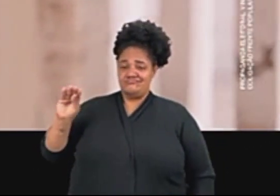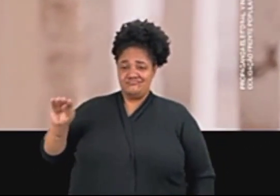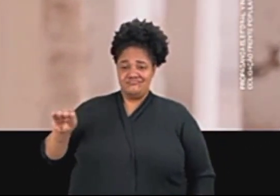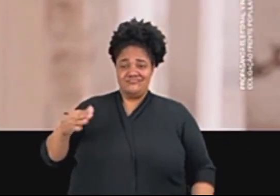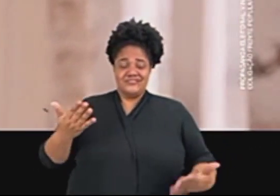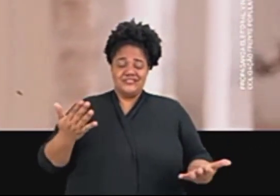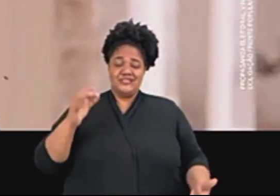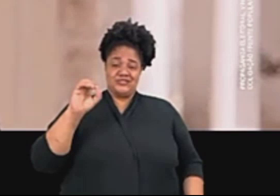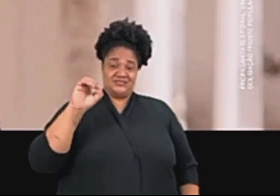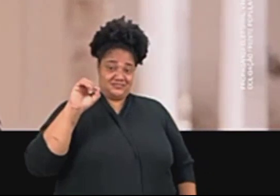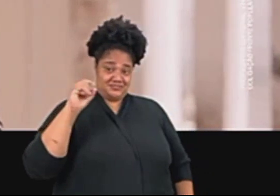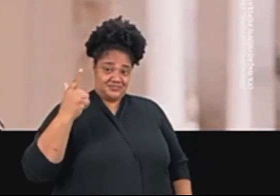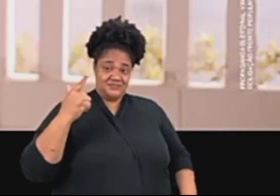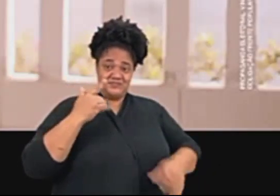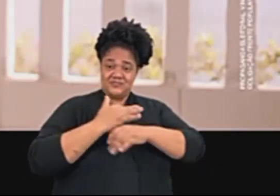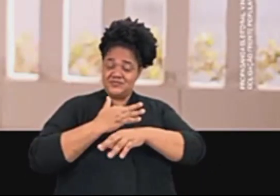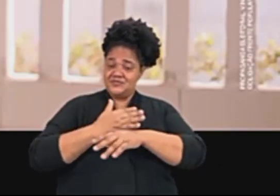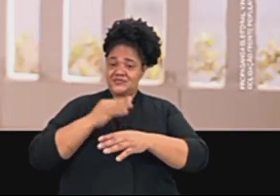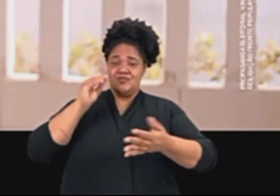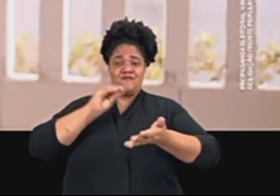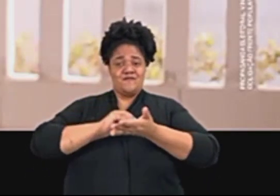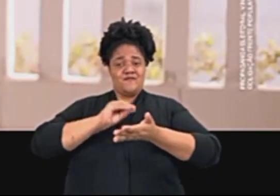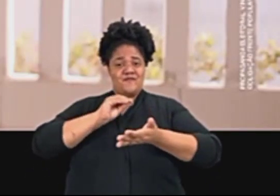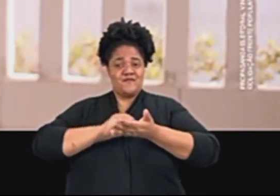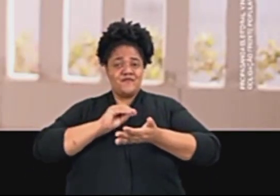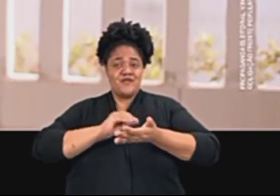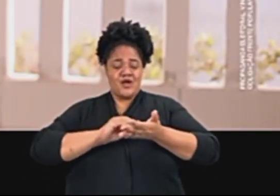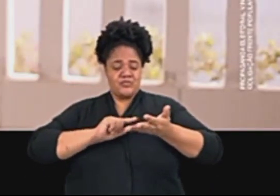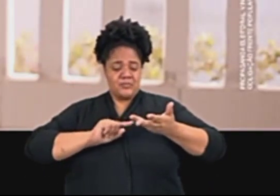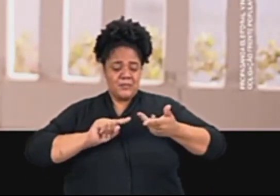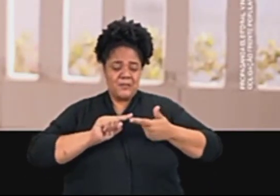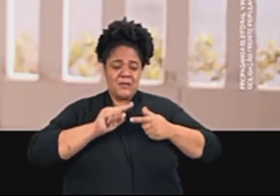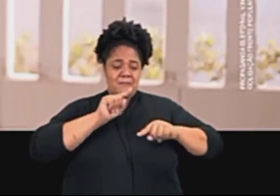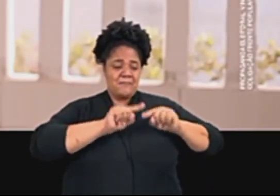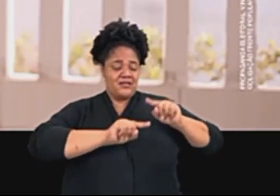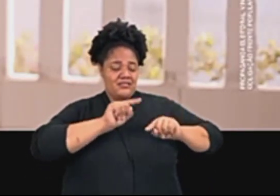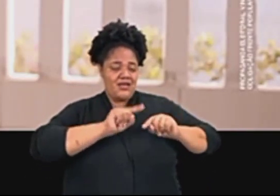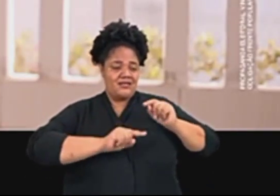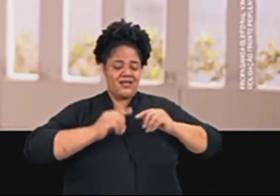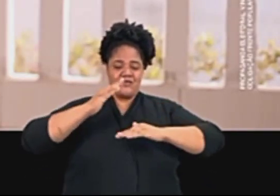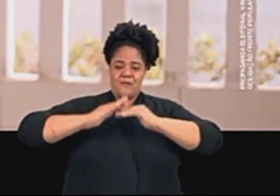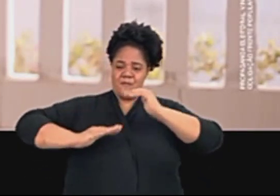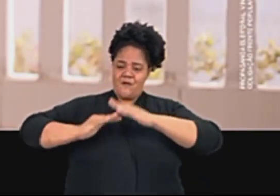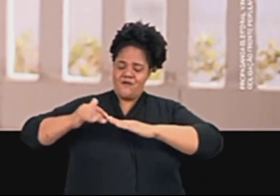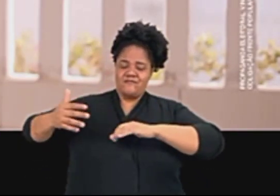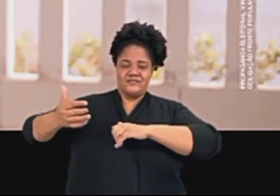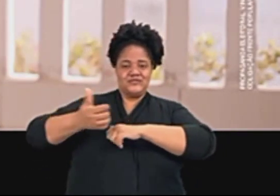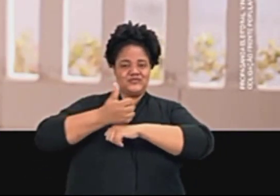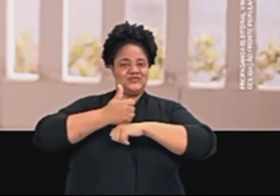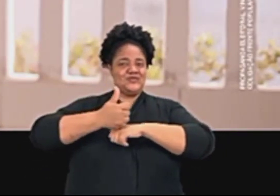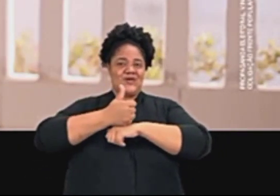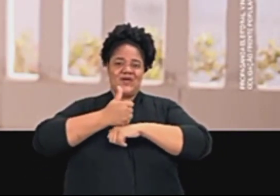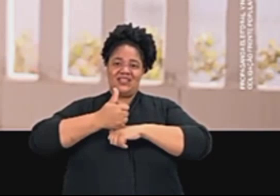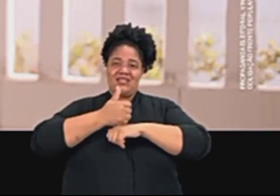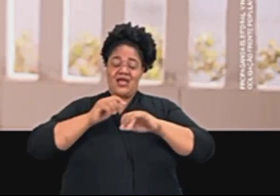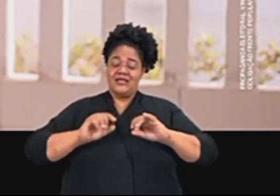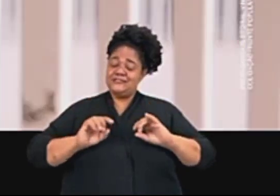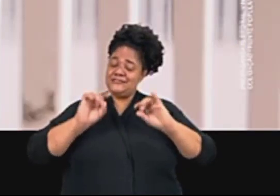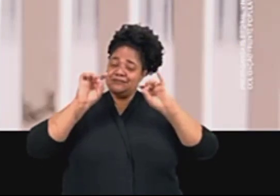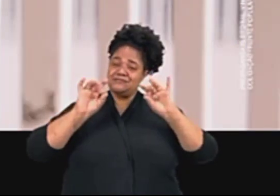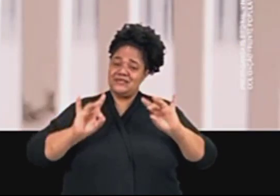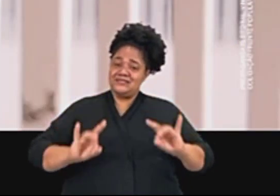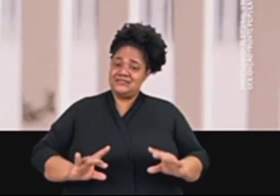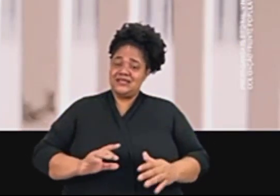UTI, onde faltam recursos humanos, faltam insumos, faltam profissionais especializados.